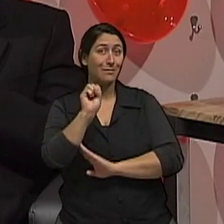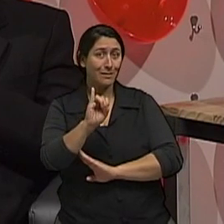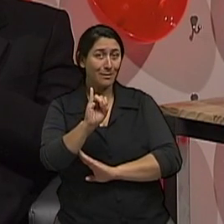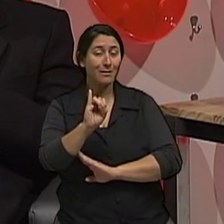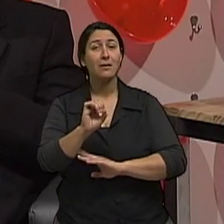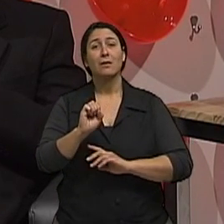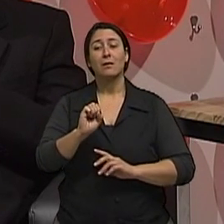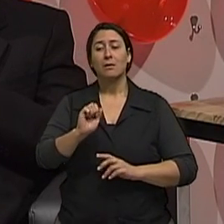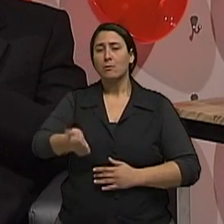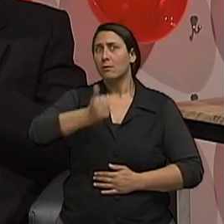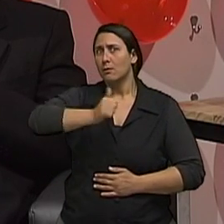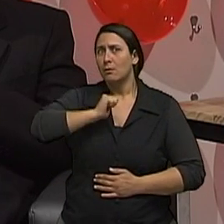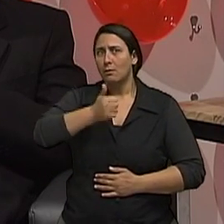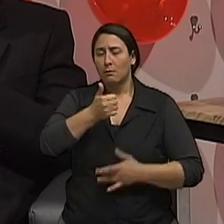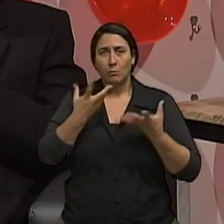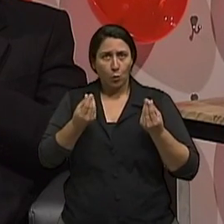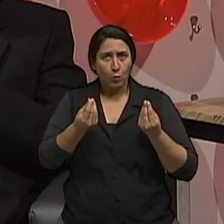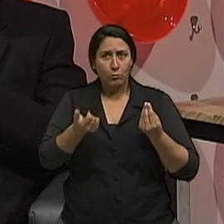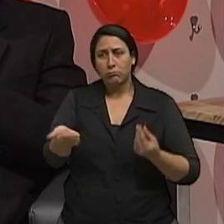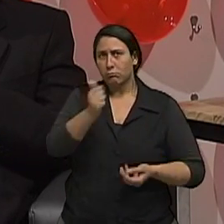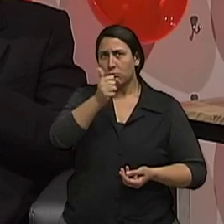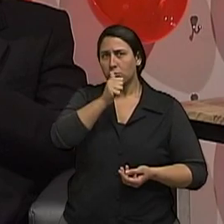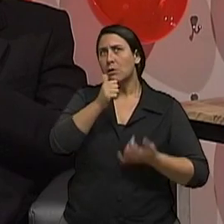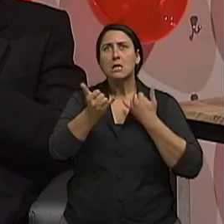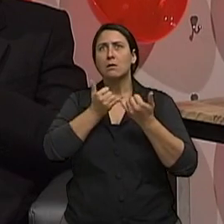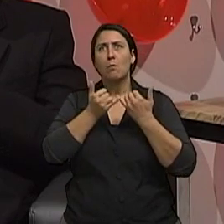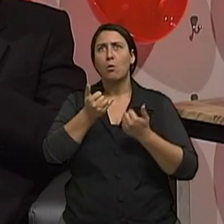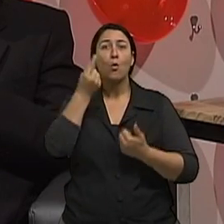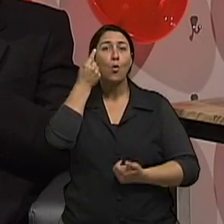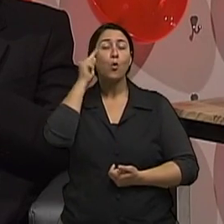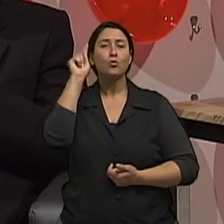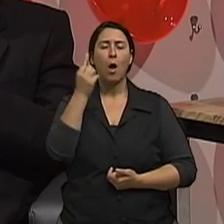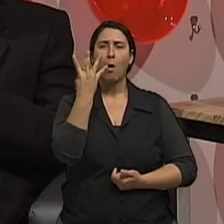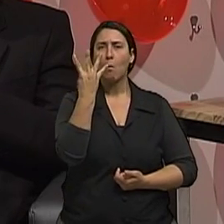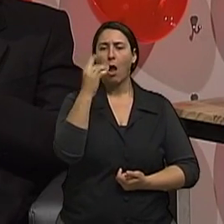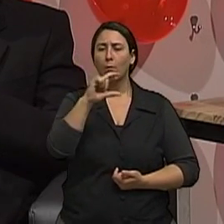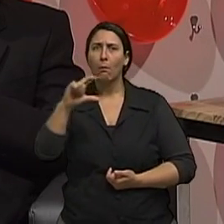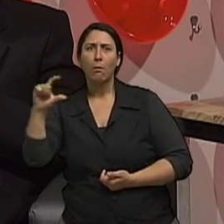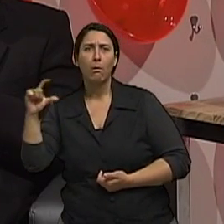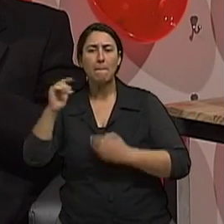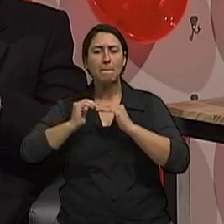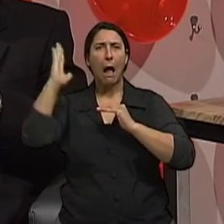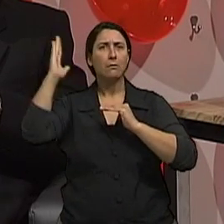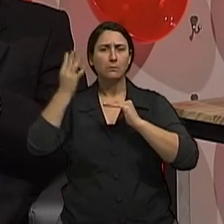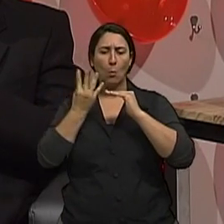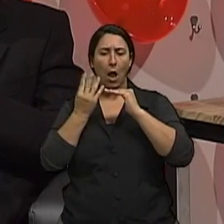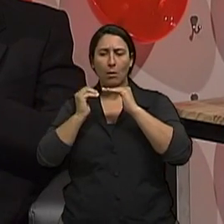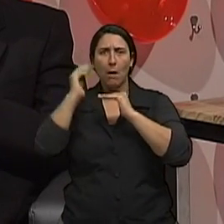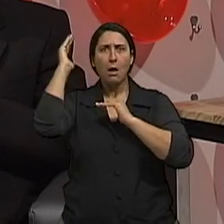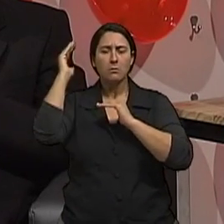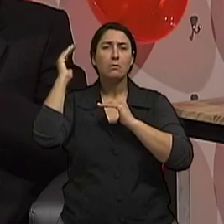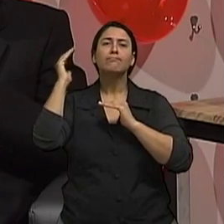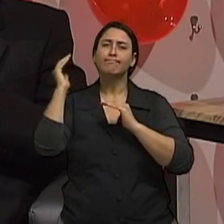álcool em exagero, digamos, mais do que quatro doses por dia, já certamente nós sabemos que é um exagero, independentemente da